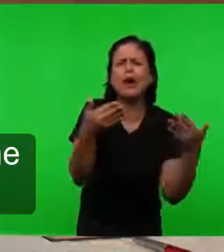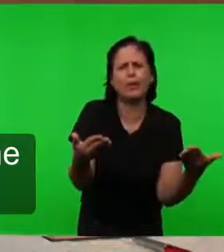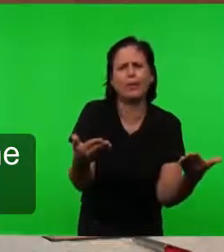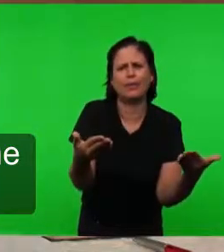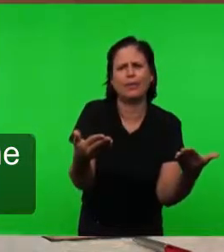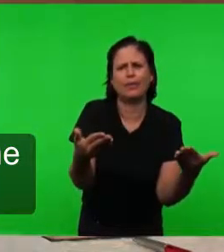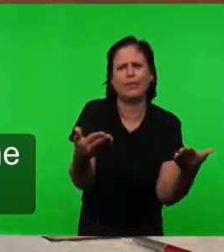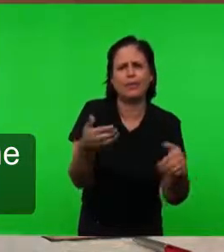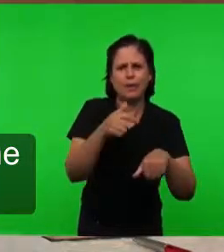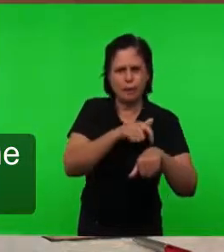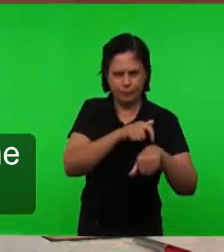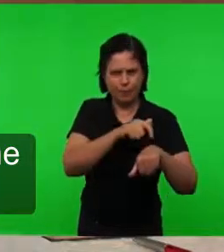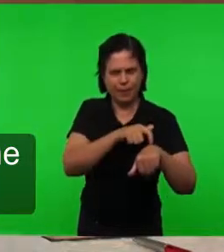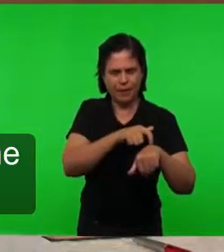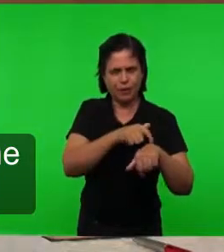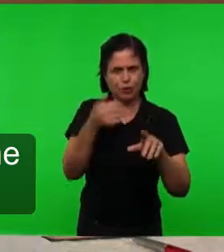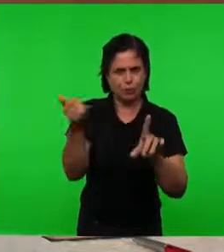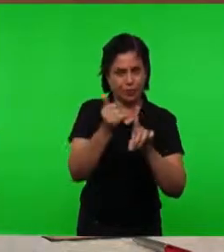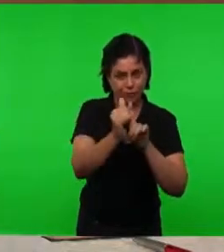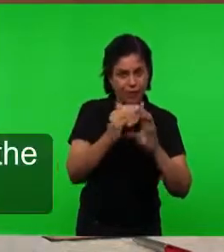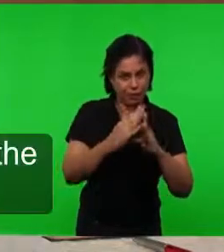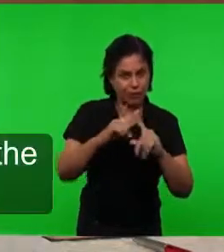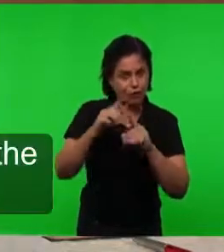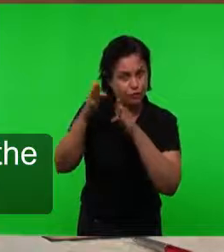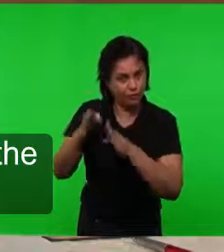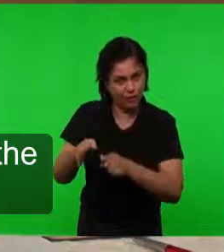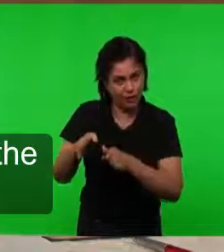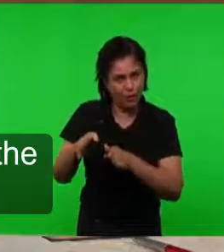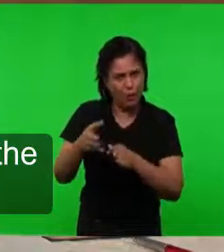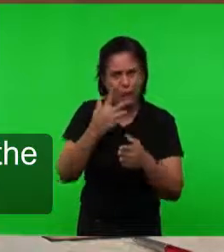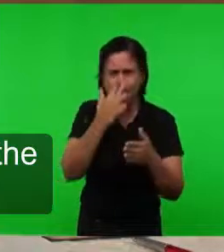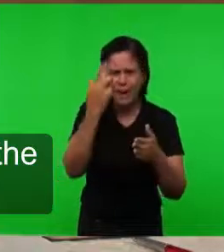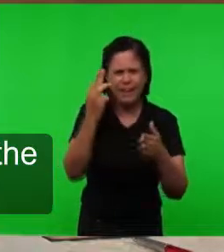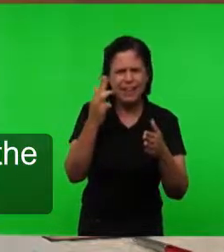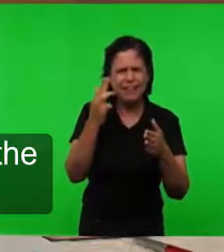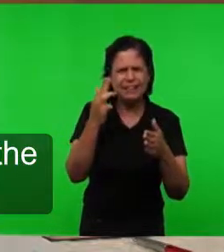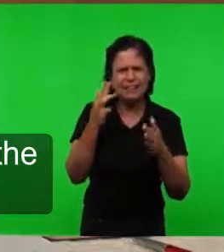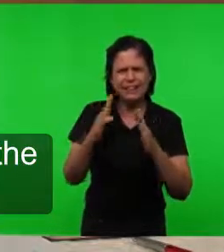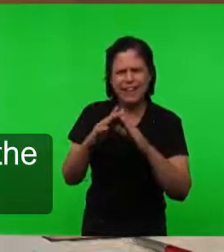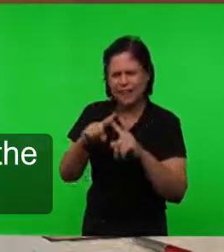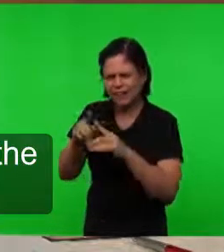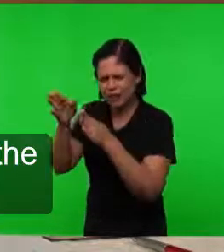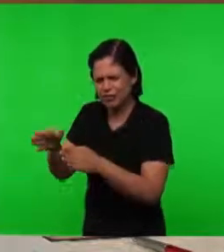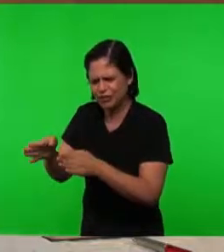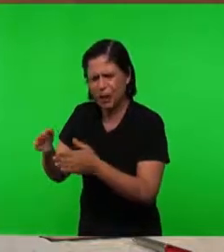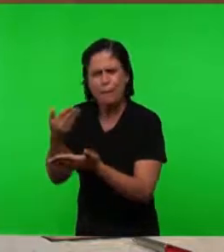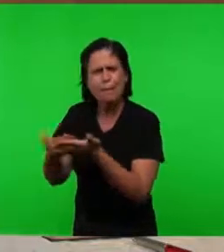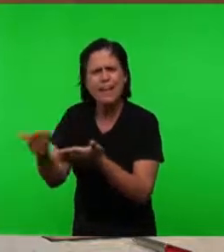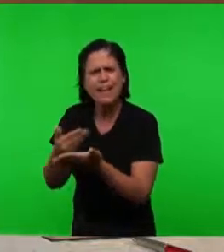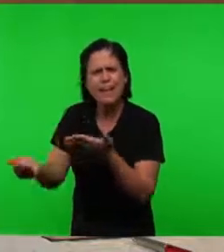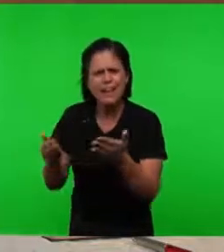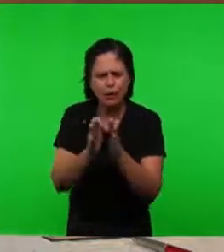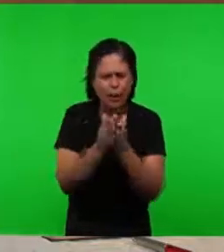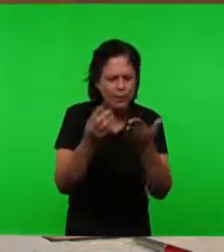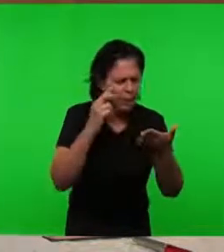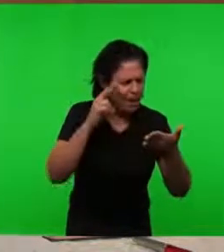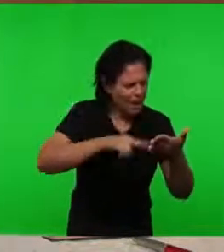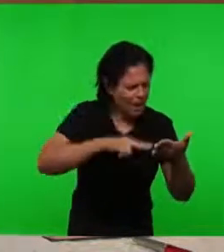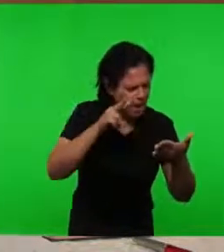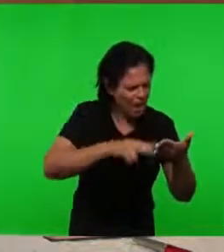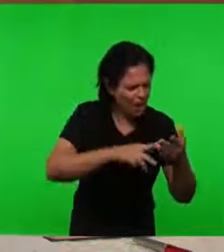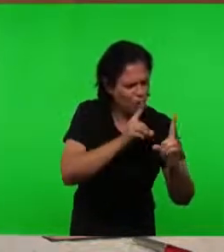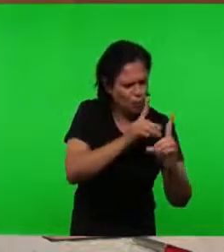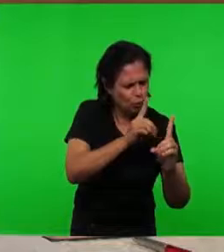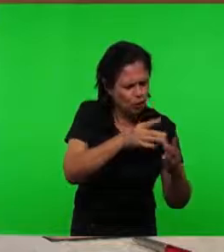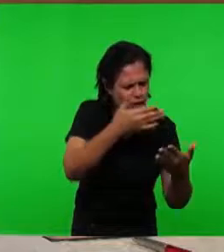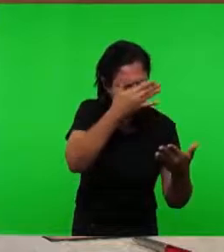No período Profético Da igreja A igreja Perdeu A essência Profética Da palavra Ou seja A